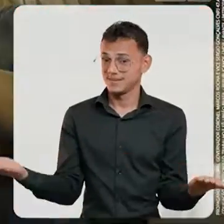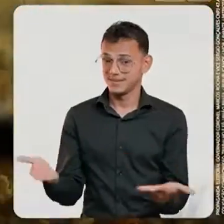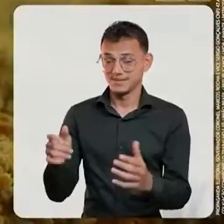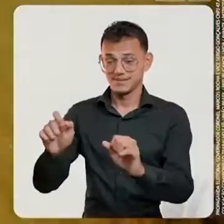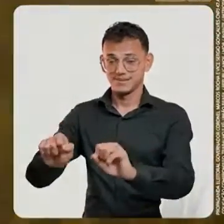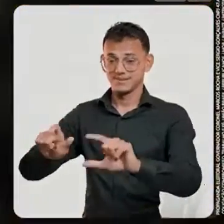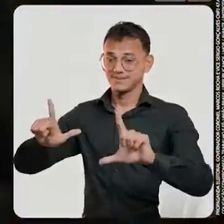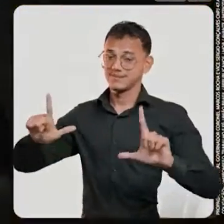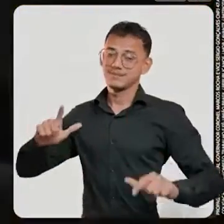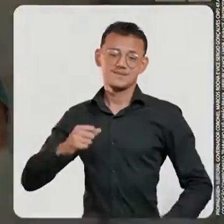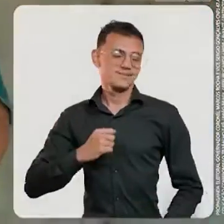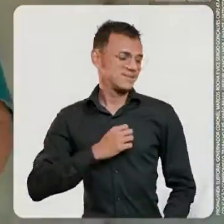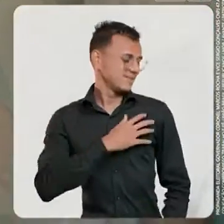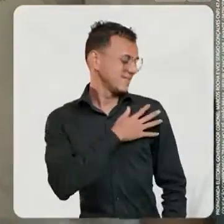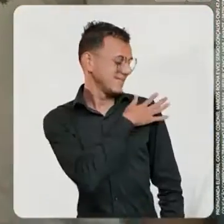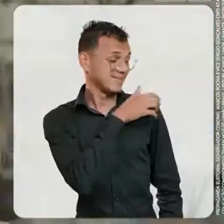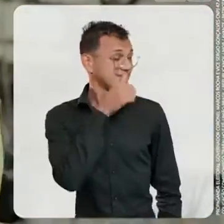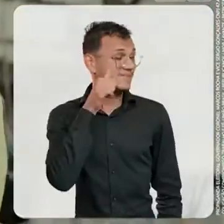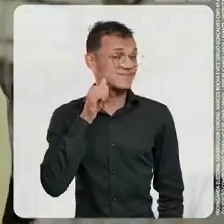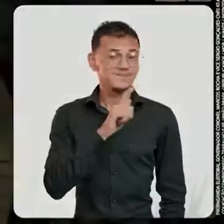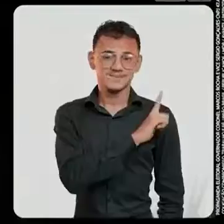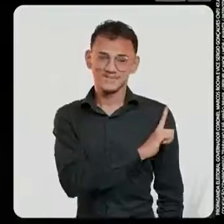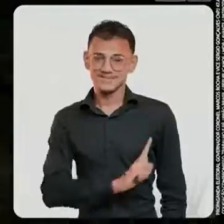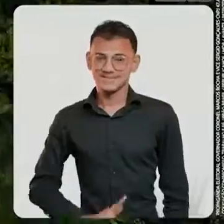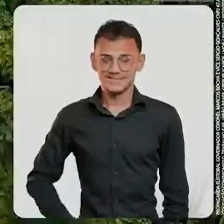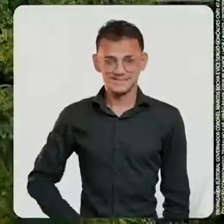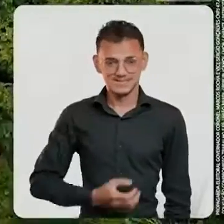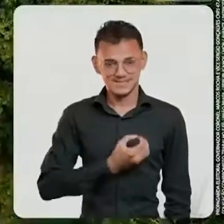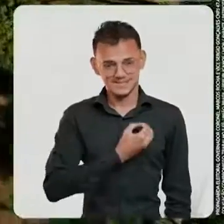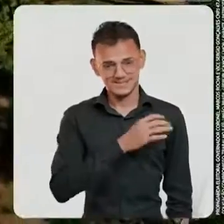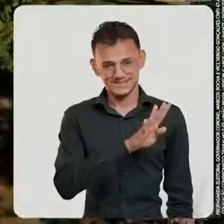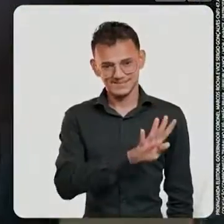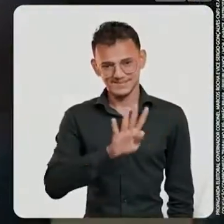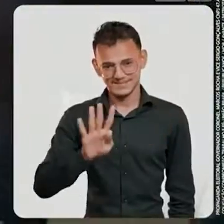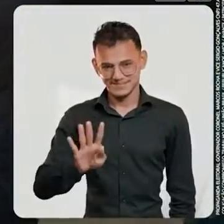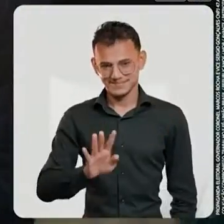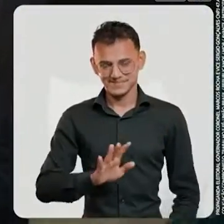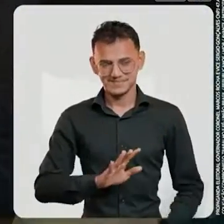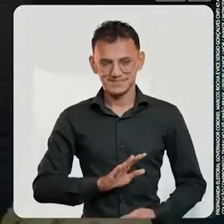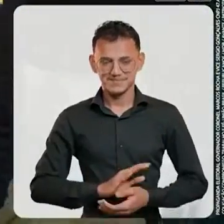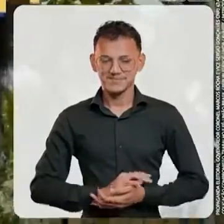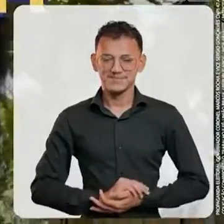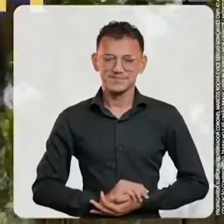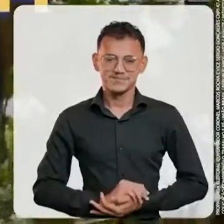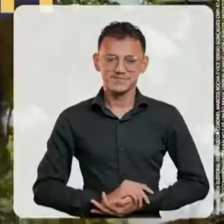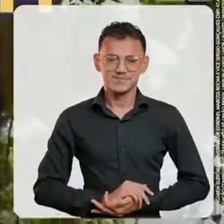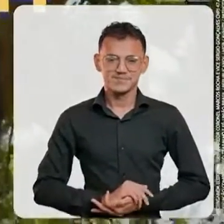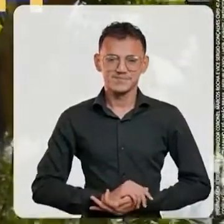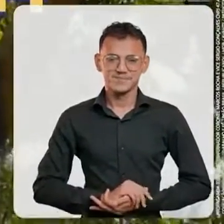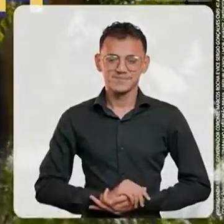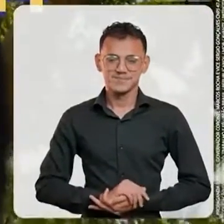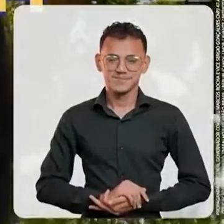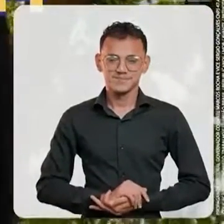Começa agora o programa Coronel Marcos Rocha Governador 44